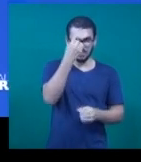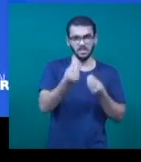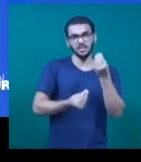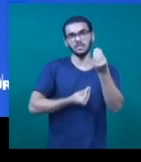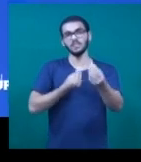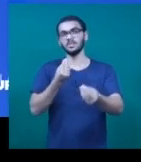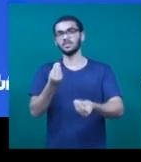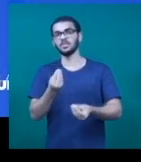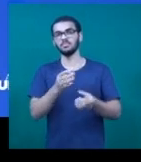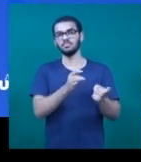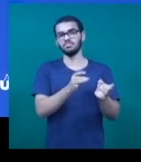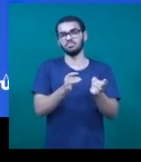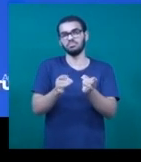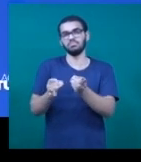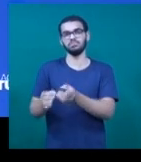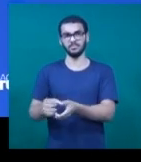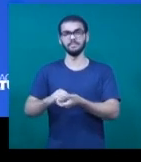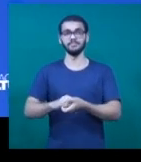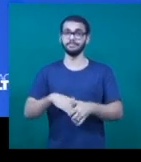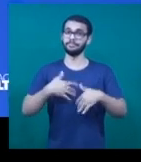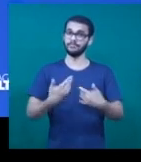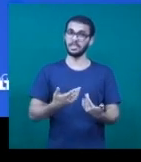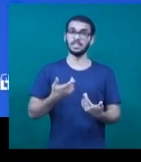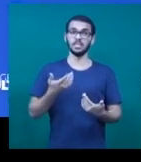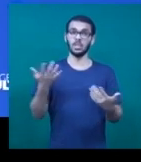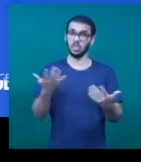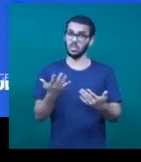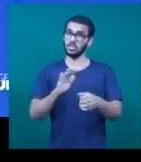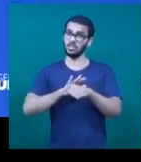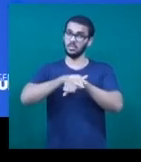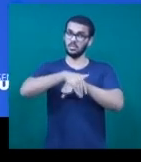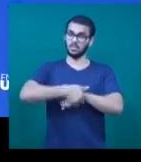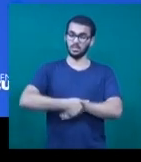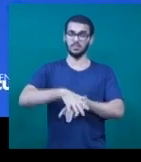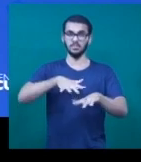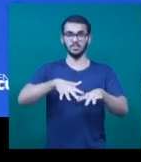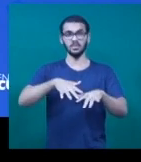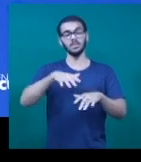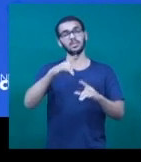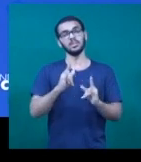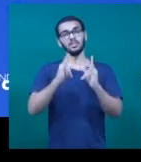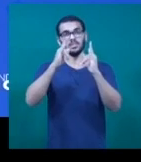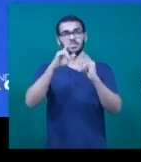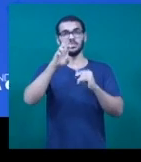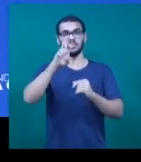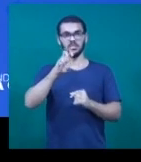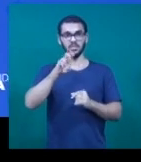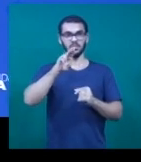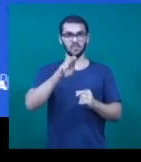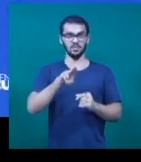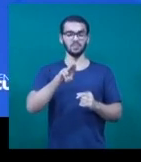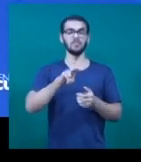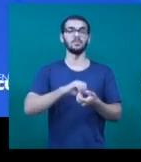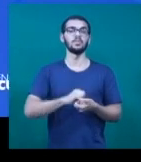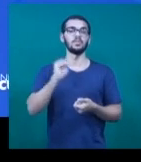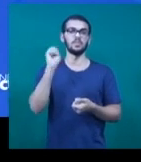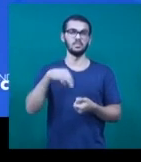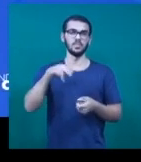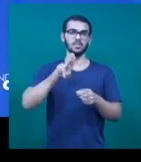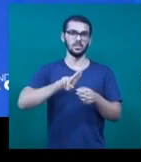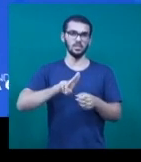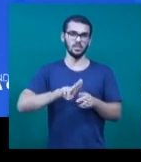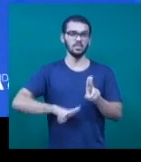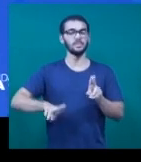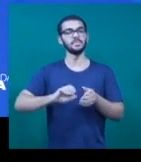lidar com os impasses do cotidiano. É agora à noite, no Bloco 5U, no Campo Santa Mônica da UFU. Sábado,